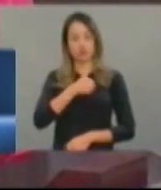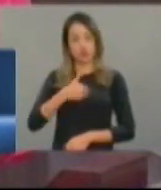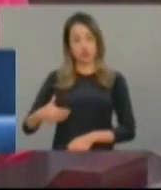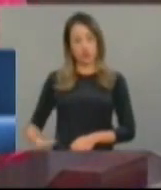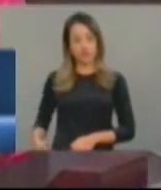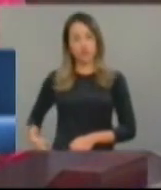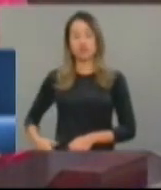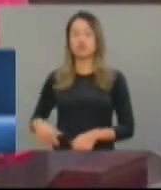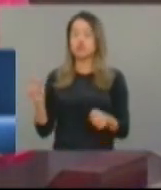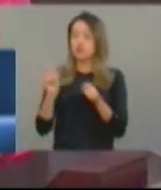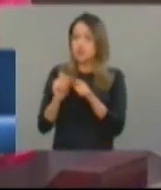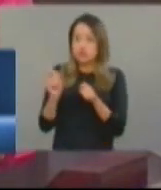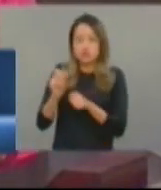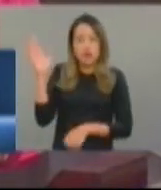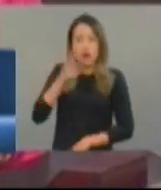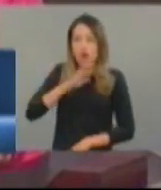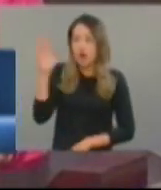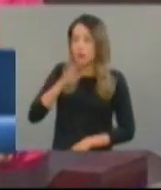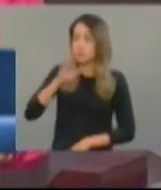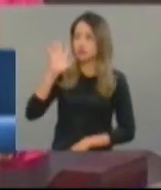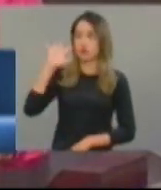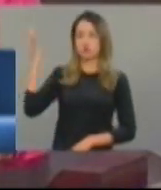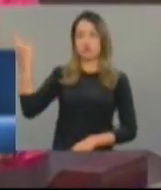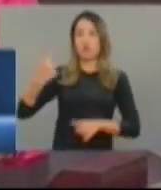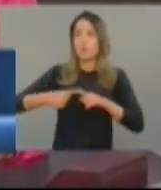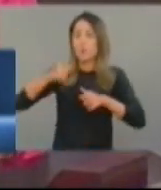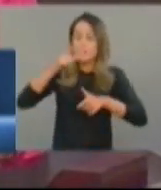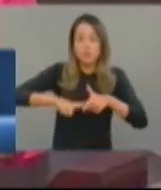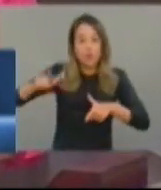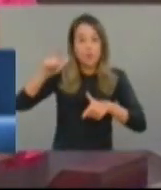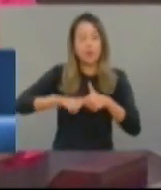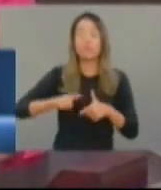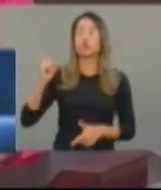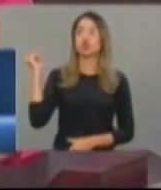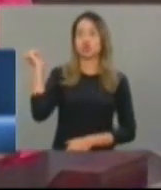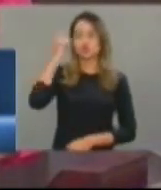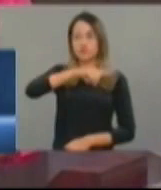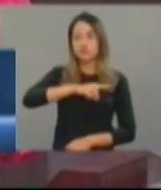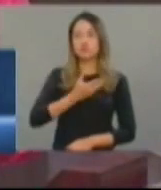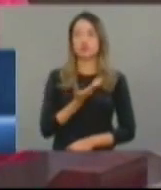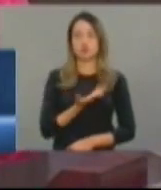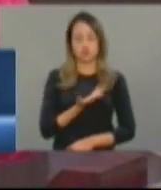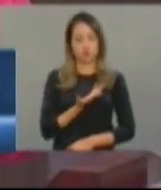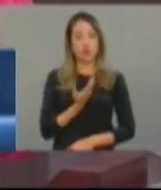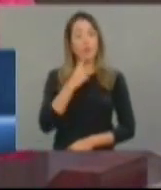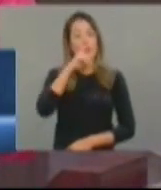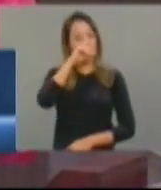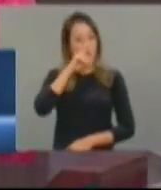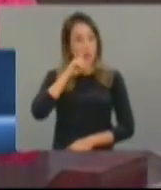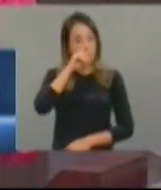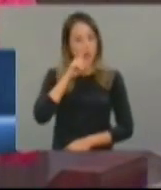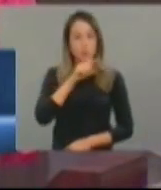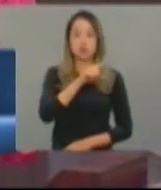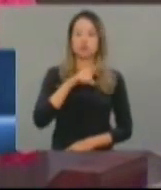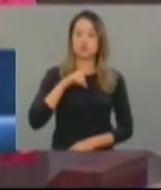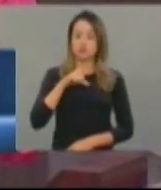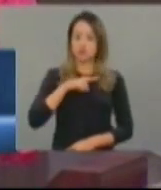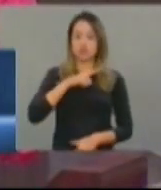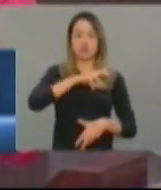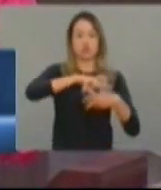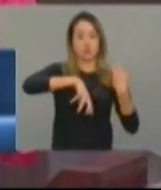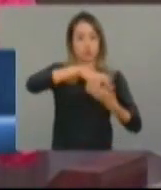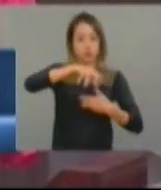reagir à grave situação das rebeliões simultâneas